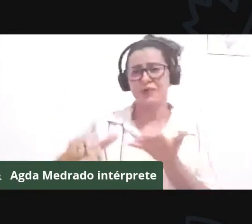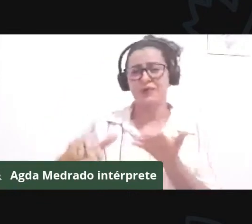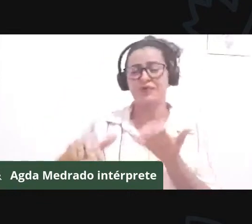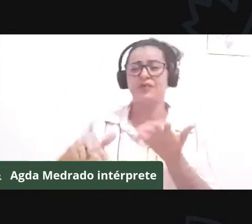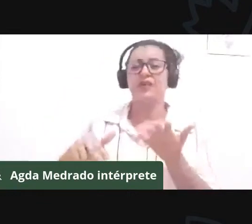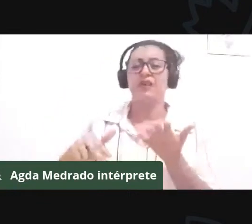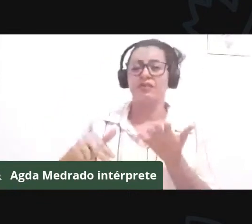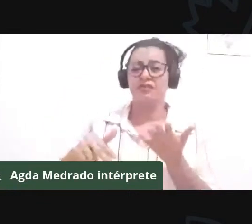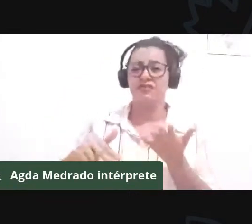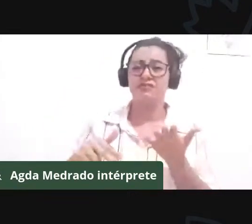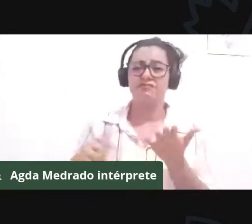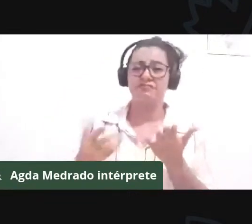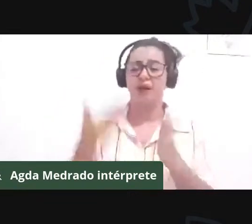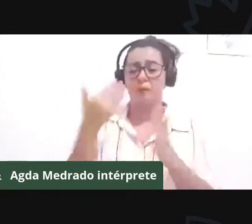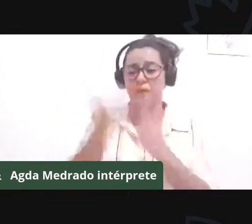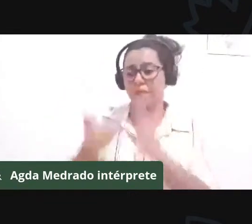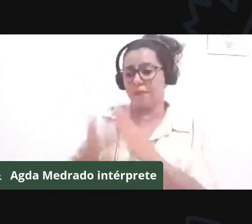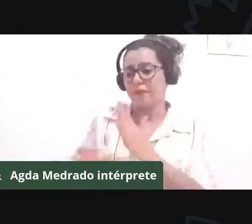momento.